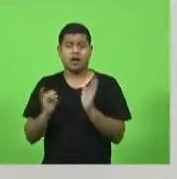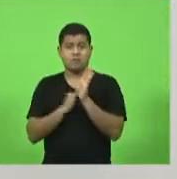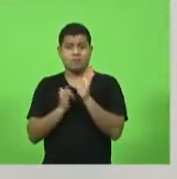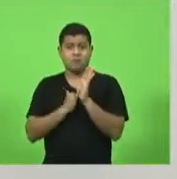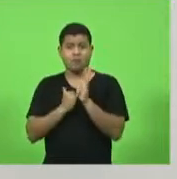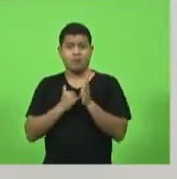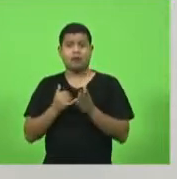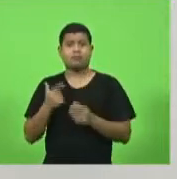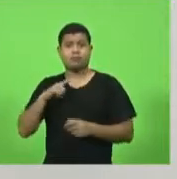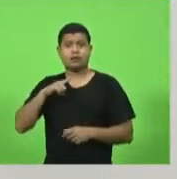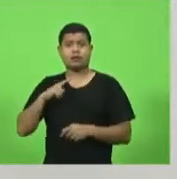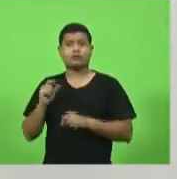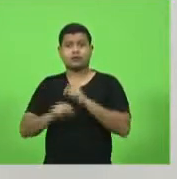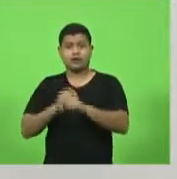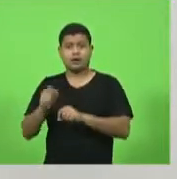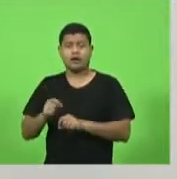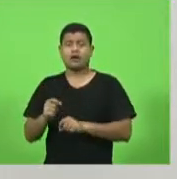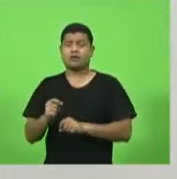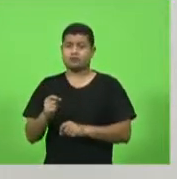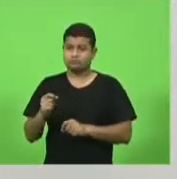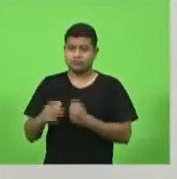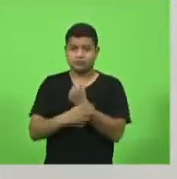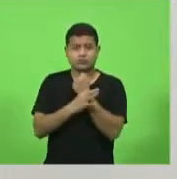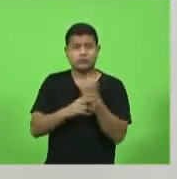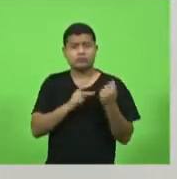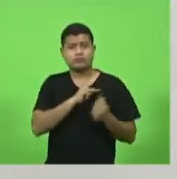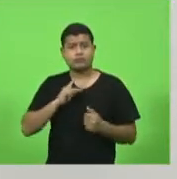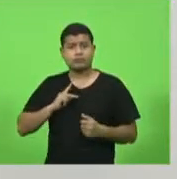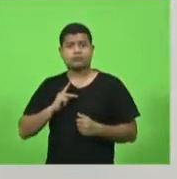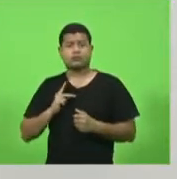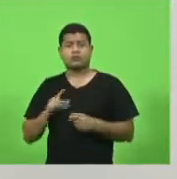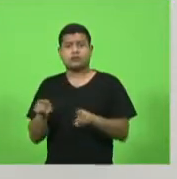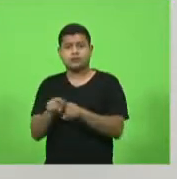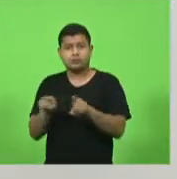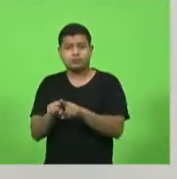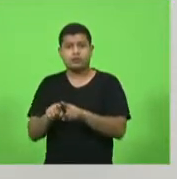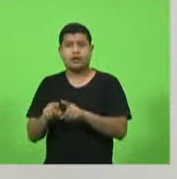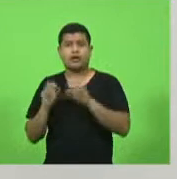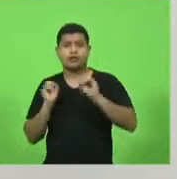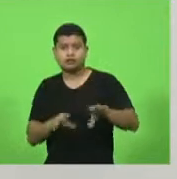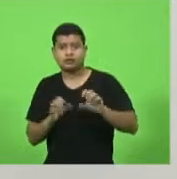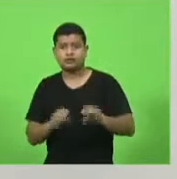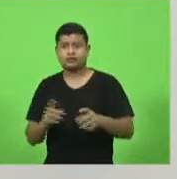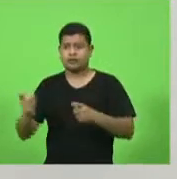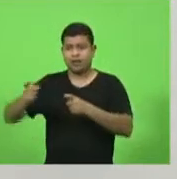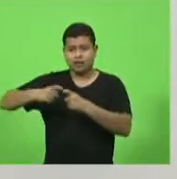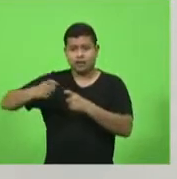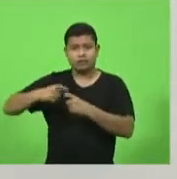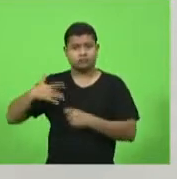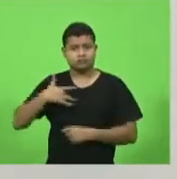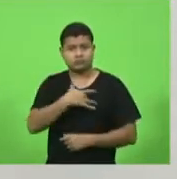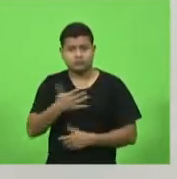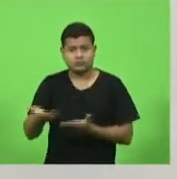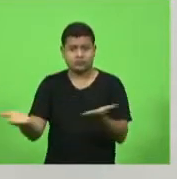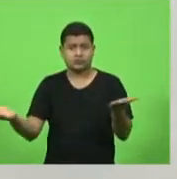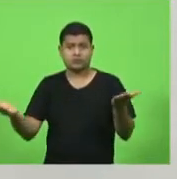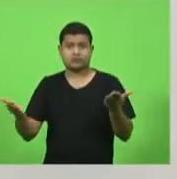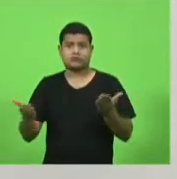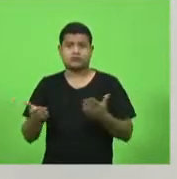pública, para acessar a saúde, para acessar a educação. Se lhe foram tirados os serviços, você tira um, tira outro.